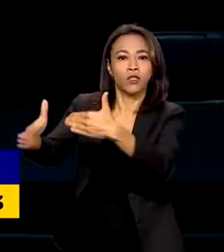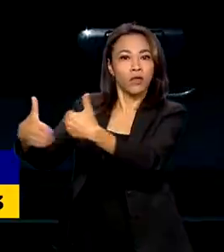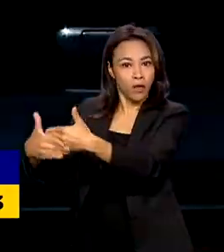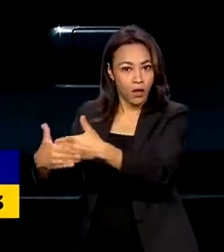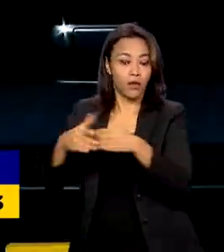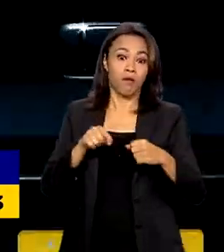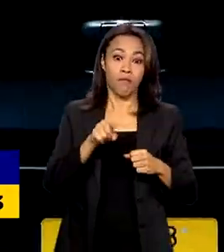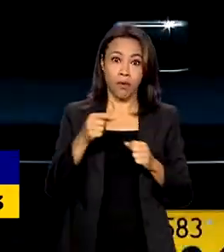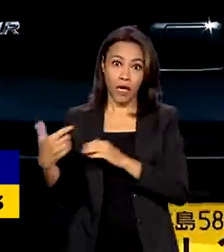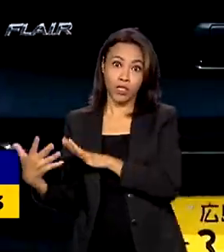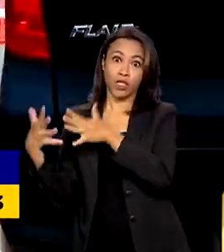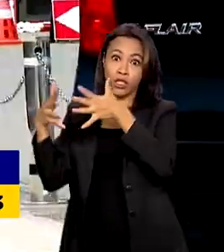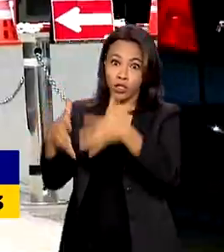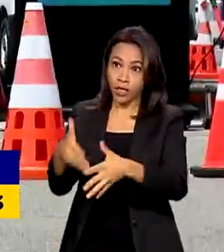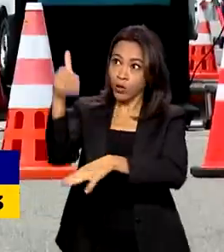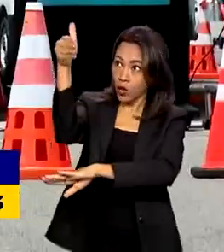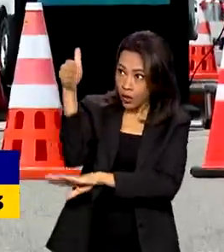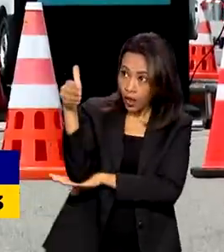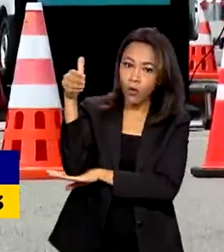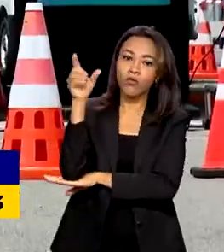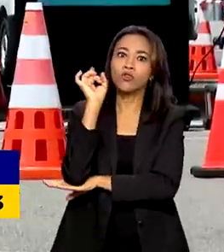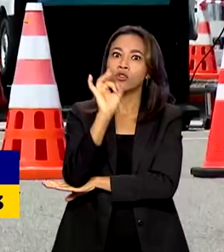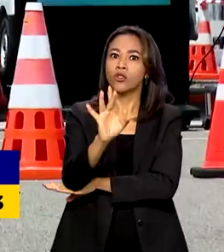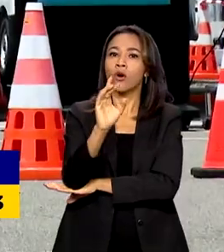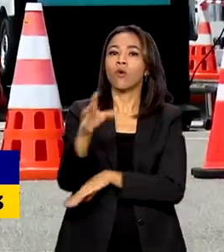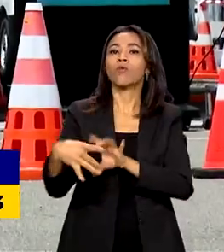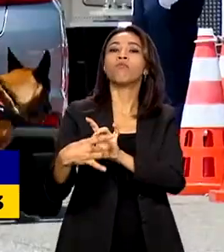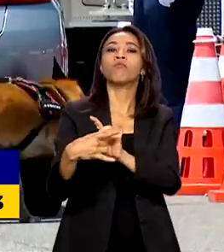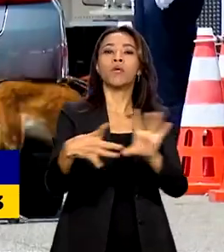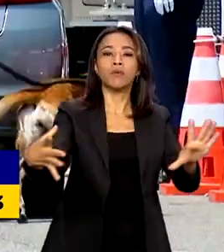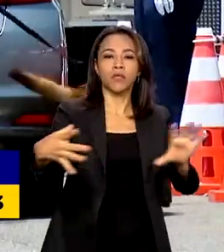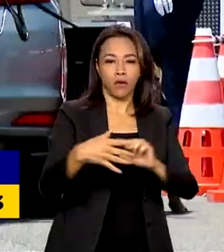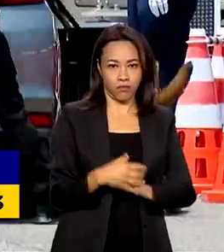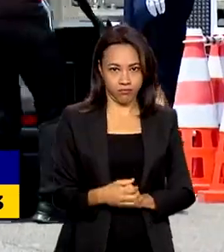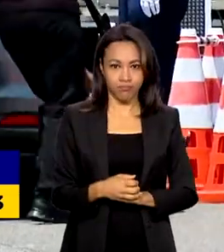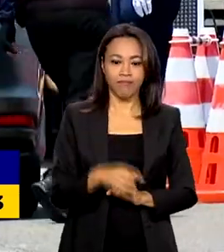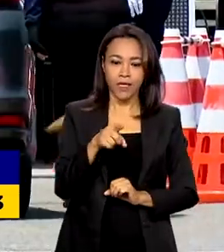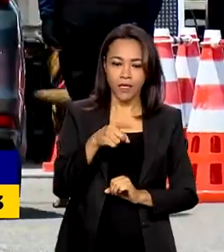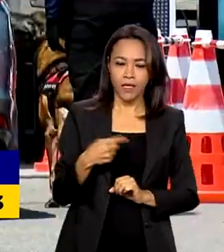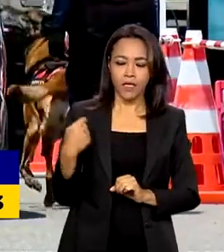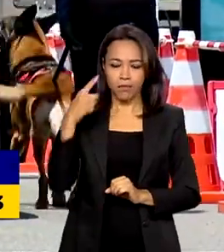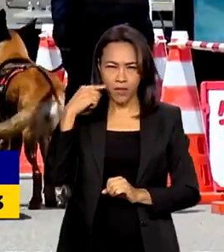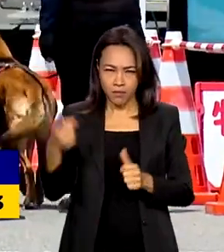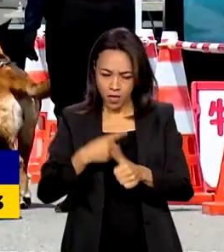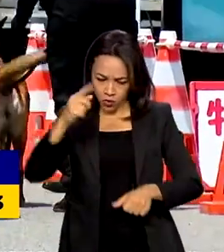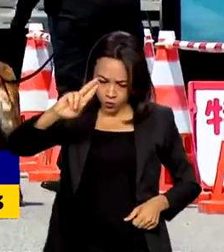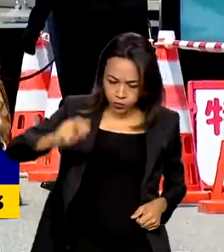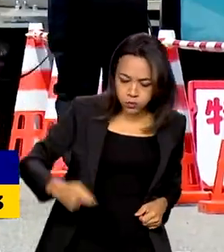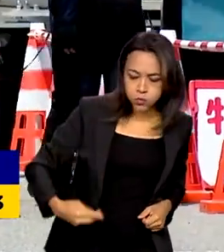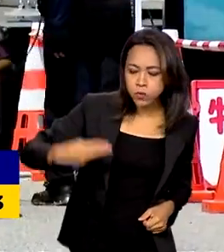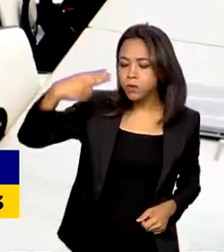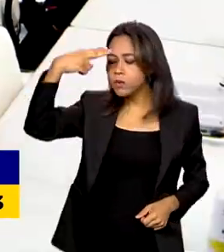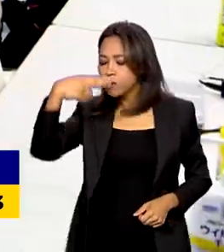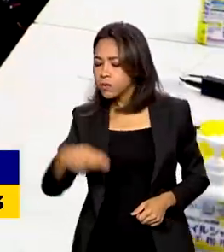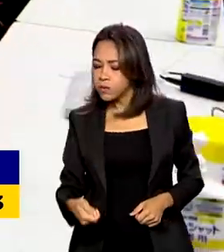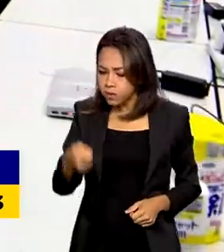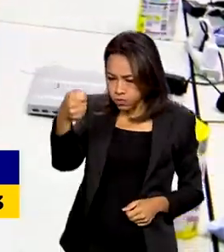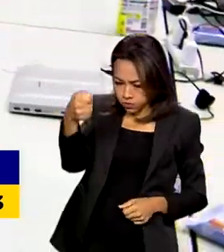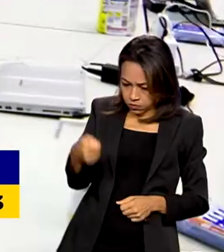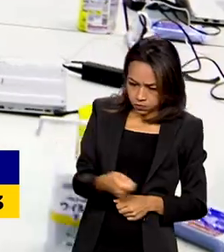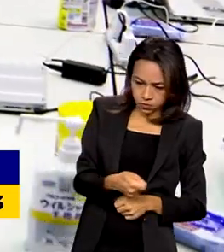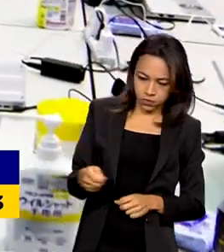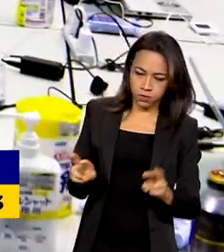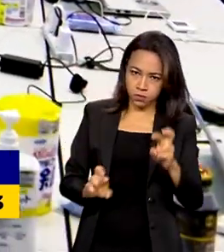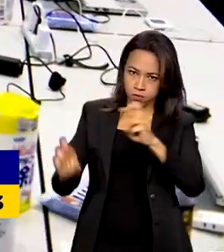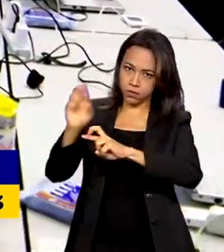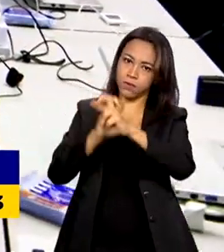chegar ao hotel que sediará o evento, só com autorização e após passar por uma revista minuciosa. A imprensa